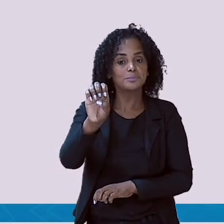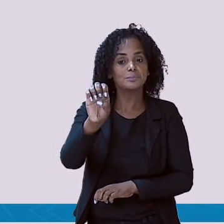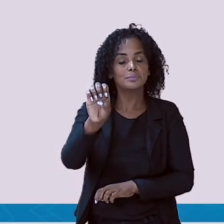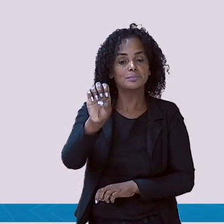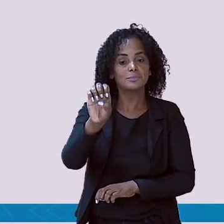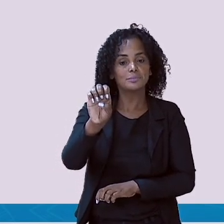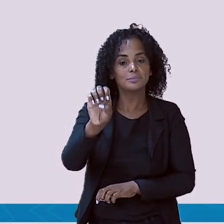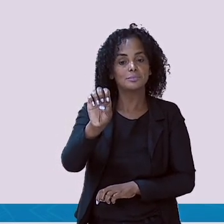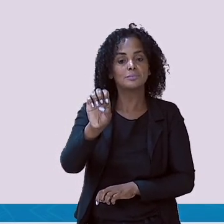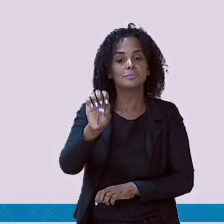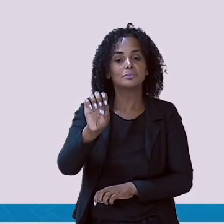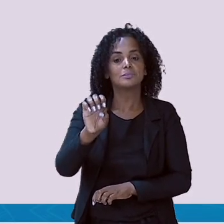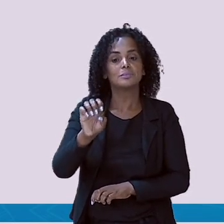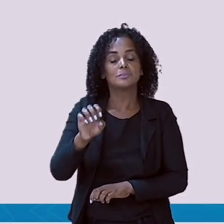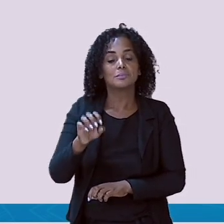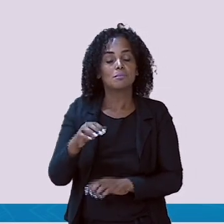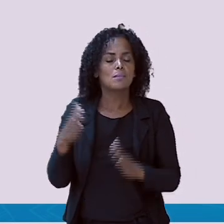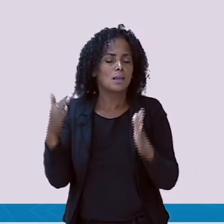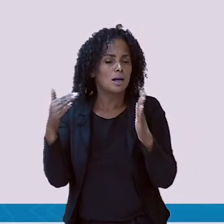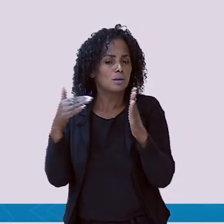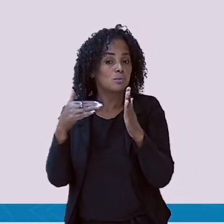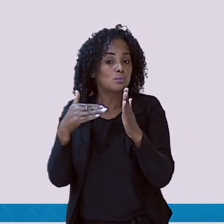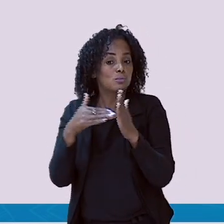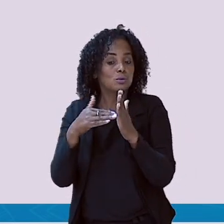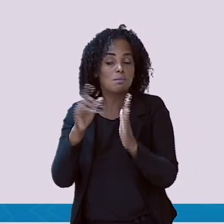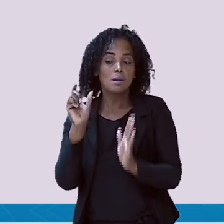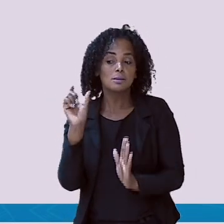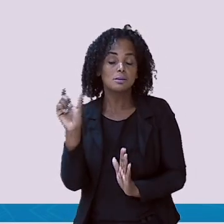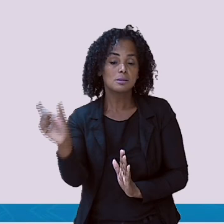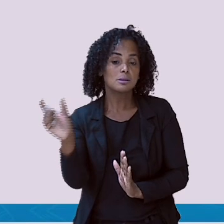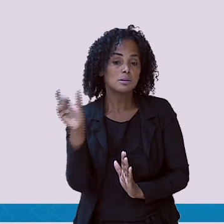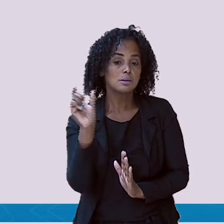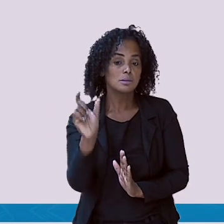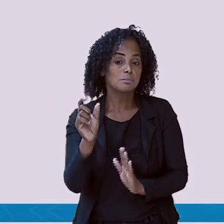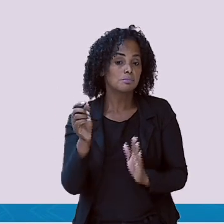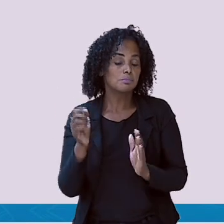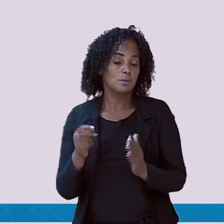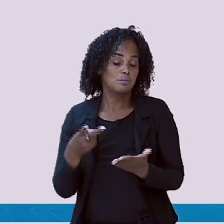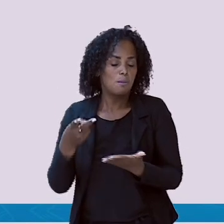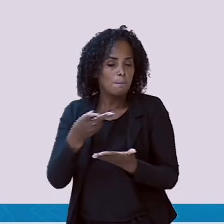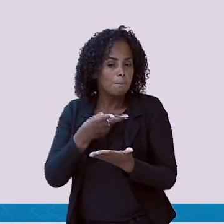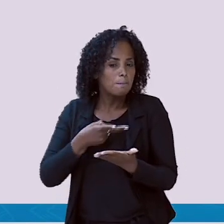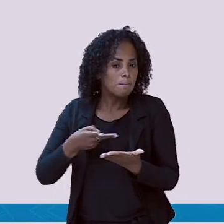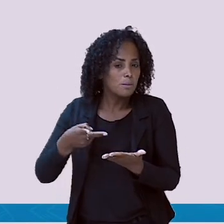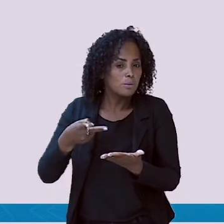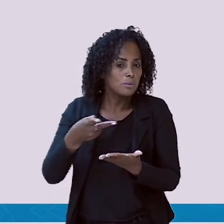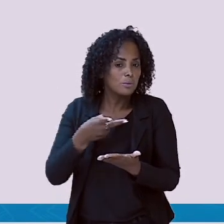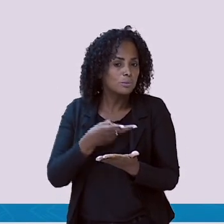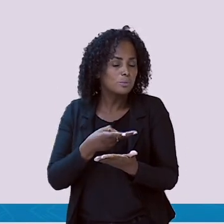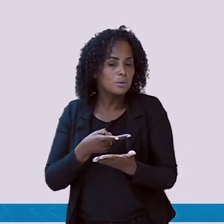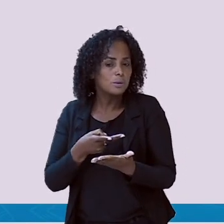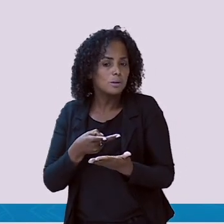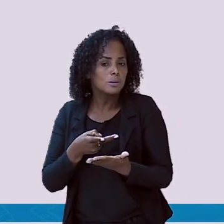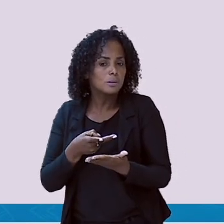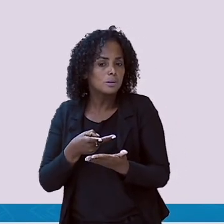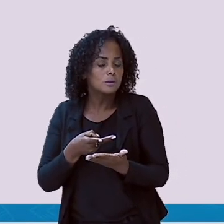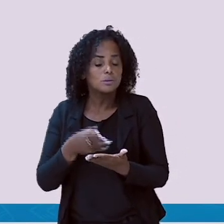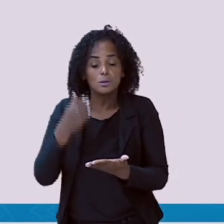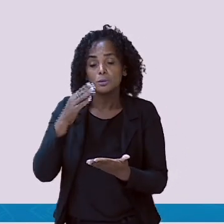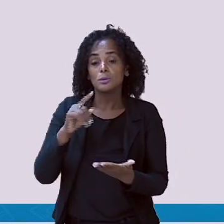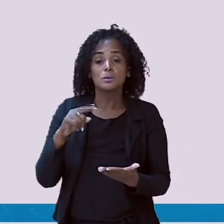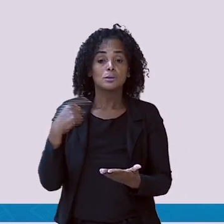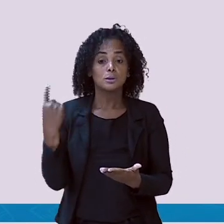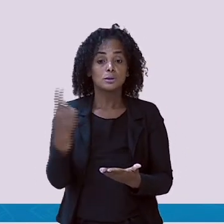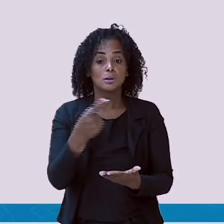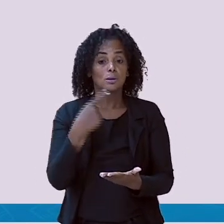Tapete. A última sílaba. A última letra T, que nós estamos trabalhando, com